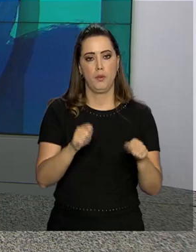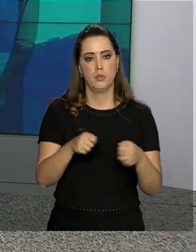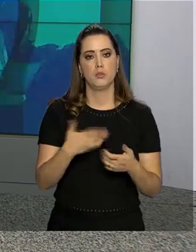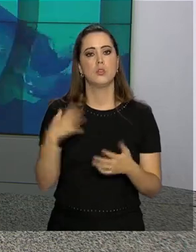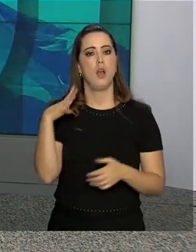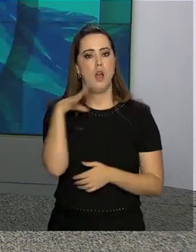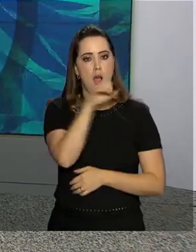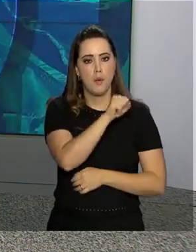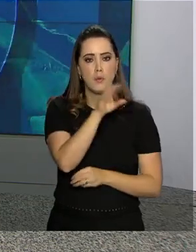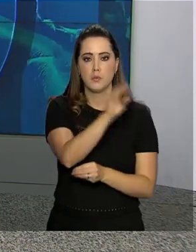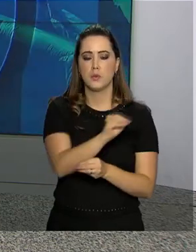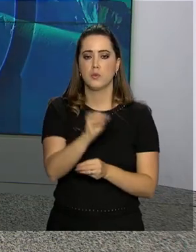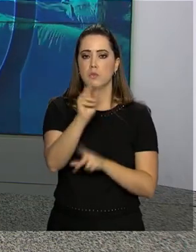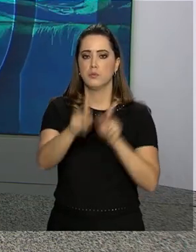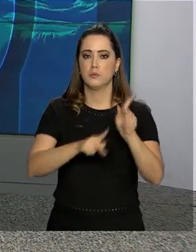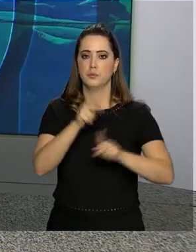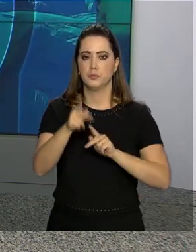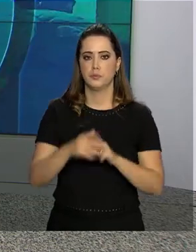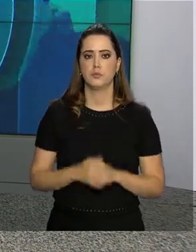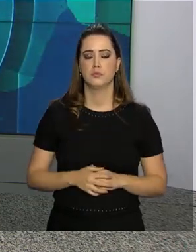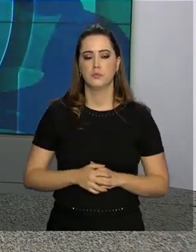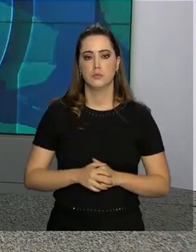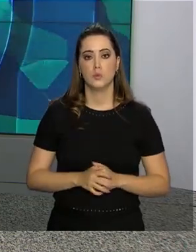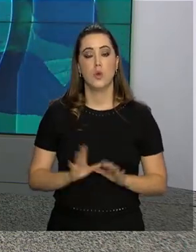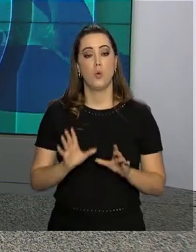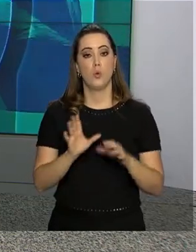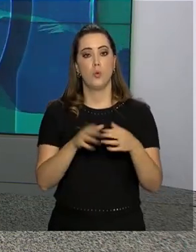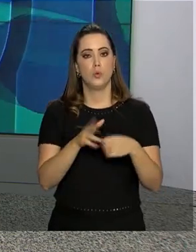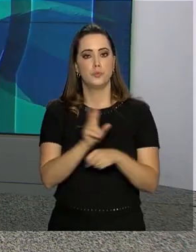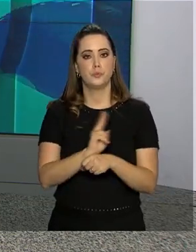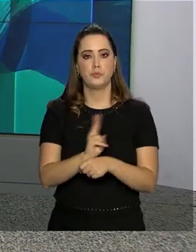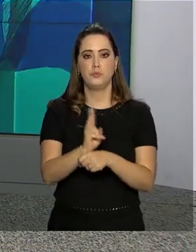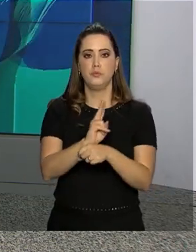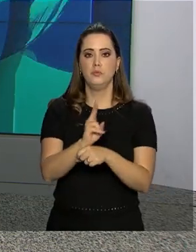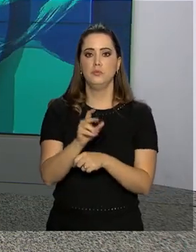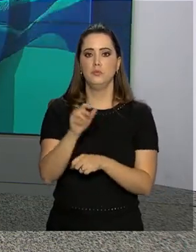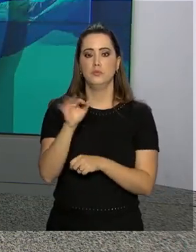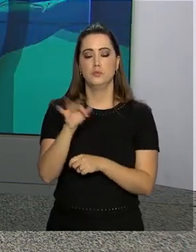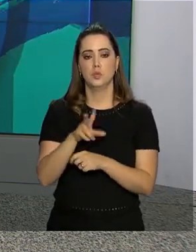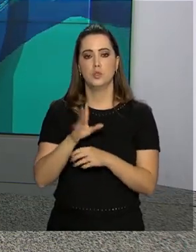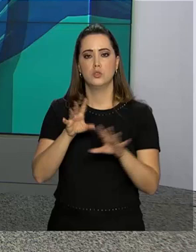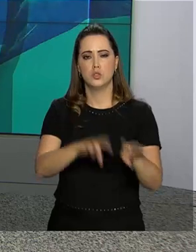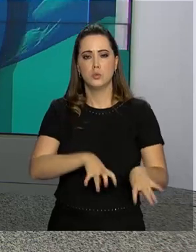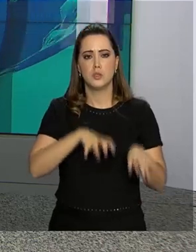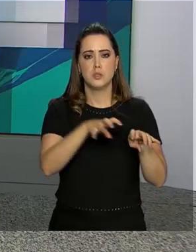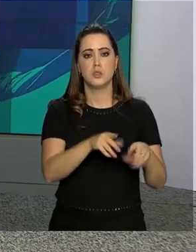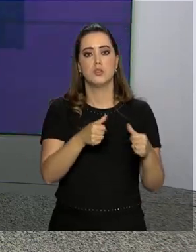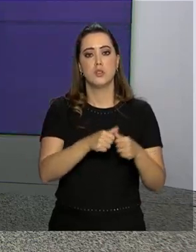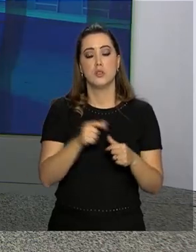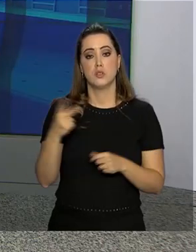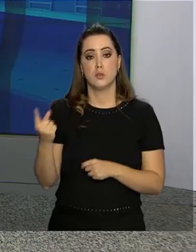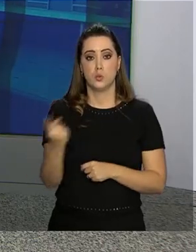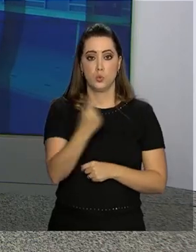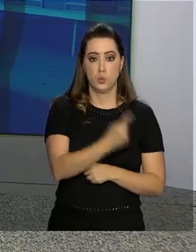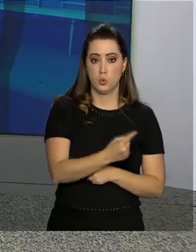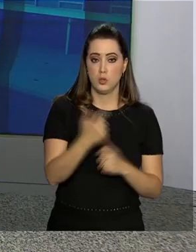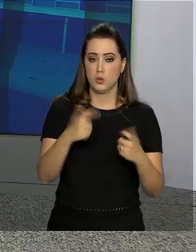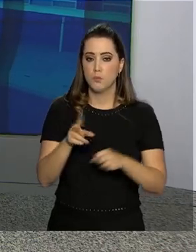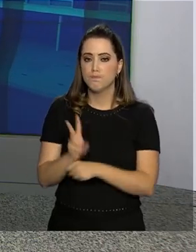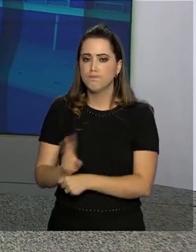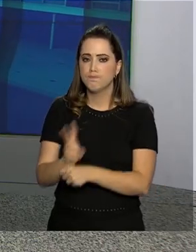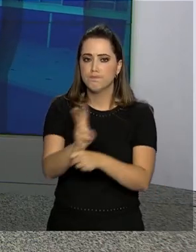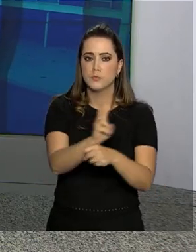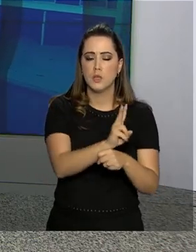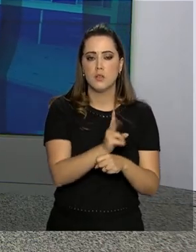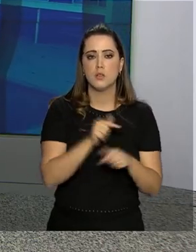imediatamente para preservar a população. Fiscais da Agência Nacional de Mineração já estão nos dois locais